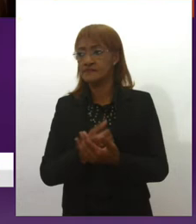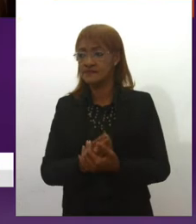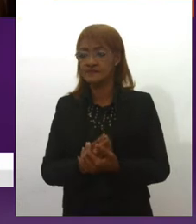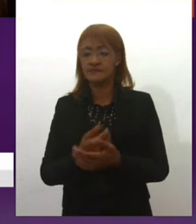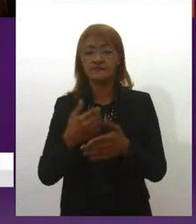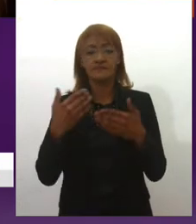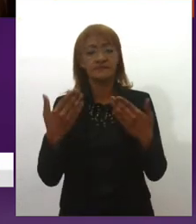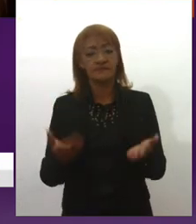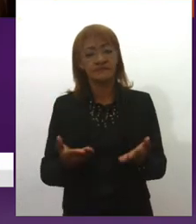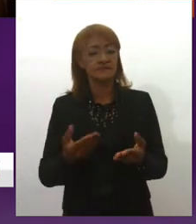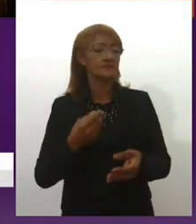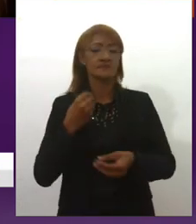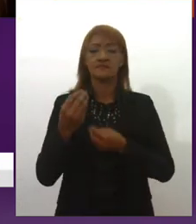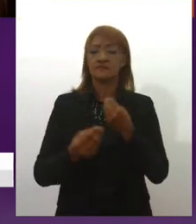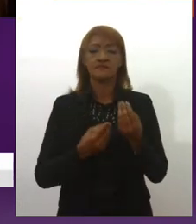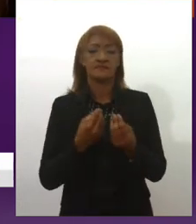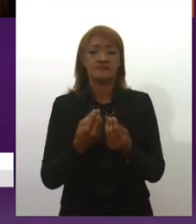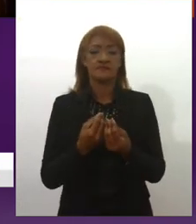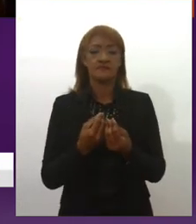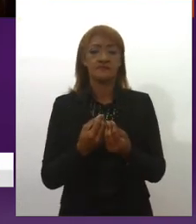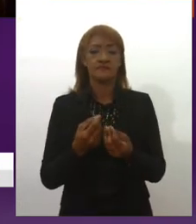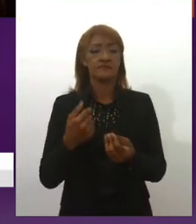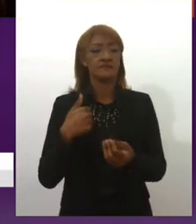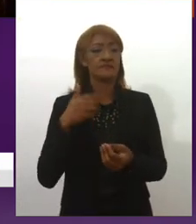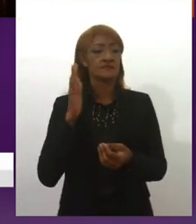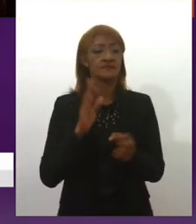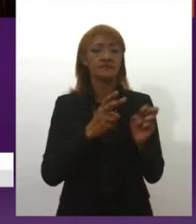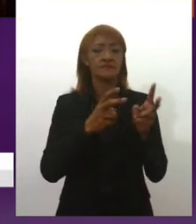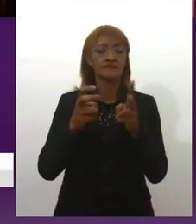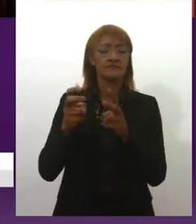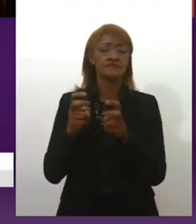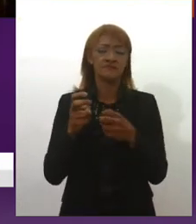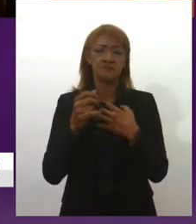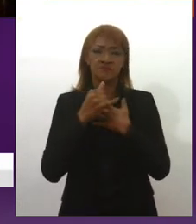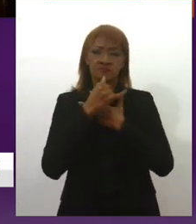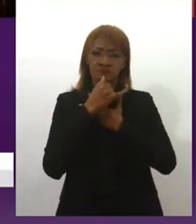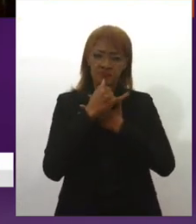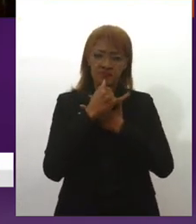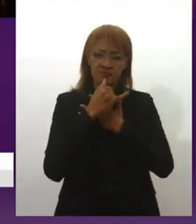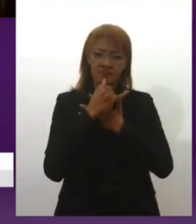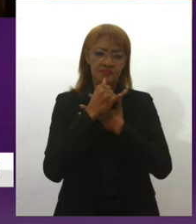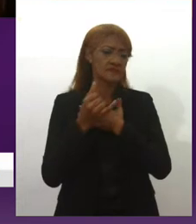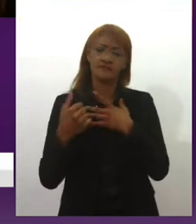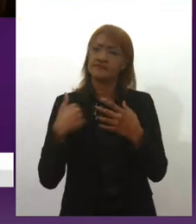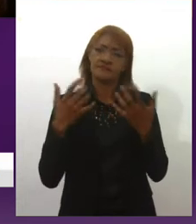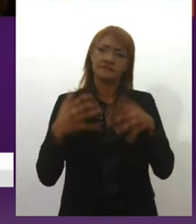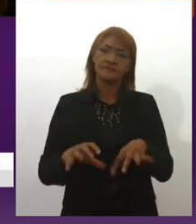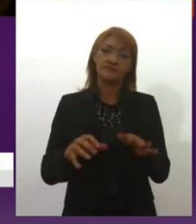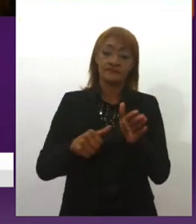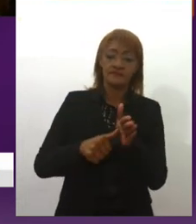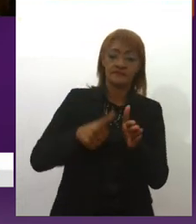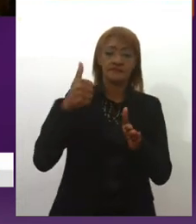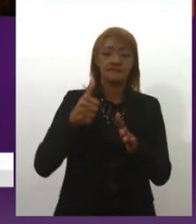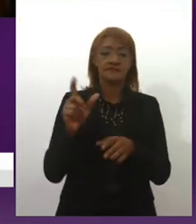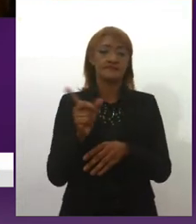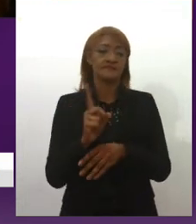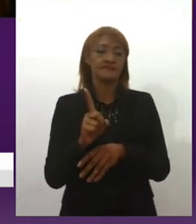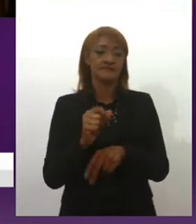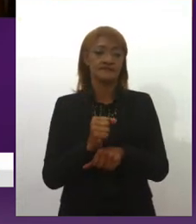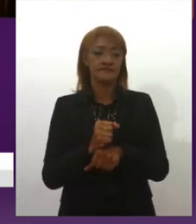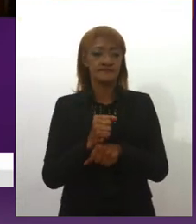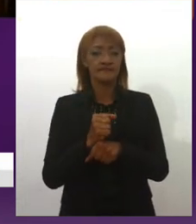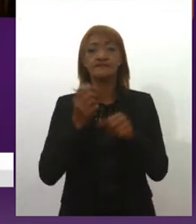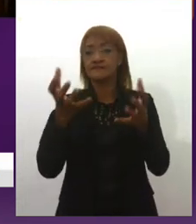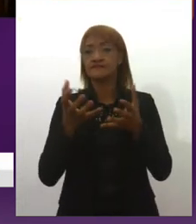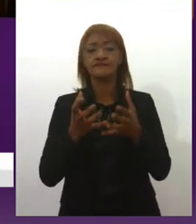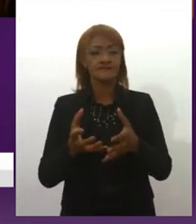é muito nessa visão, assim, eu tenho essa visão, mas uma visão muito crítica sobre isso, eu não quero ser a primeira mulher preta que ganhando um prêmio, eu quero ser